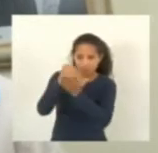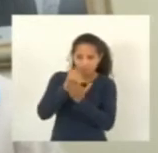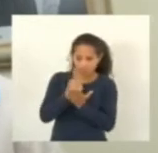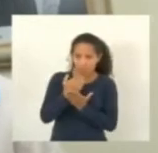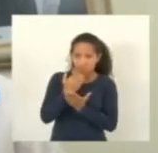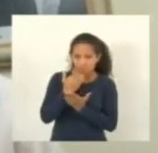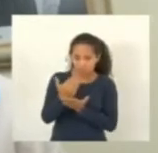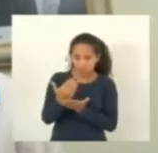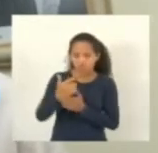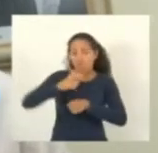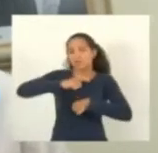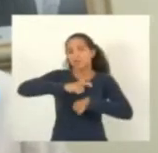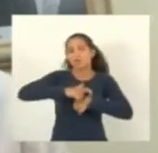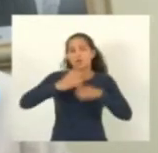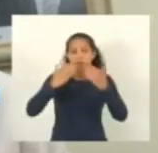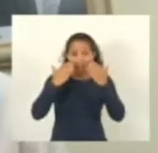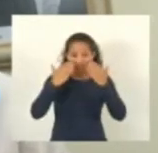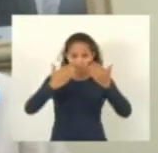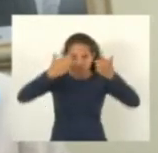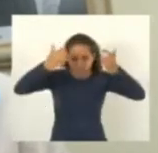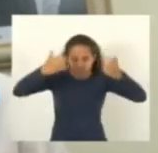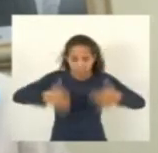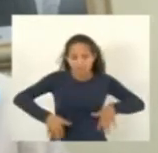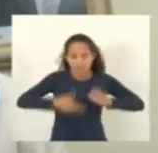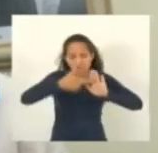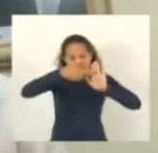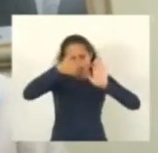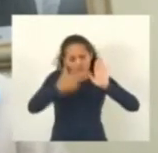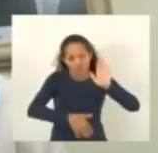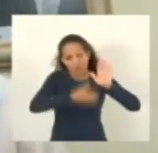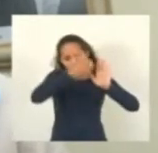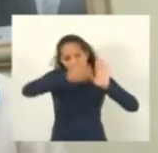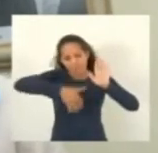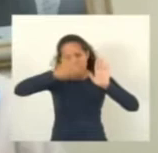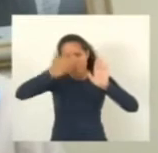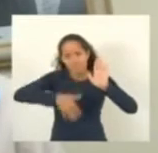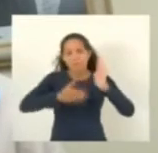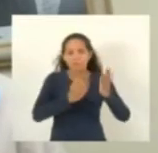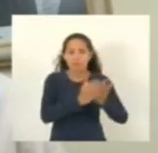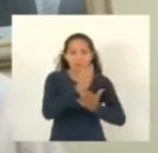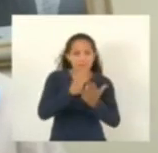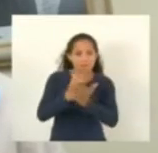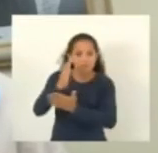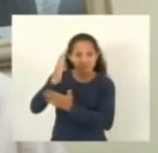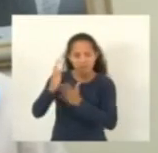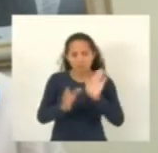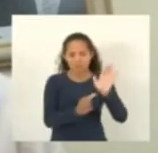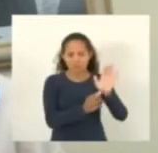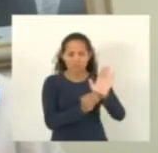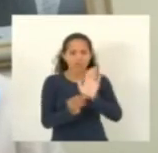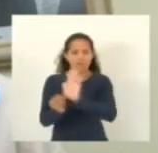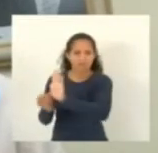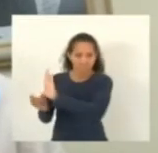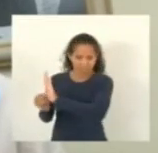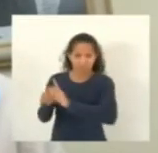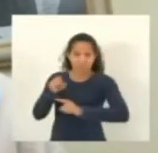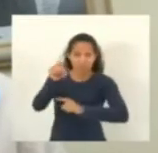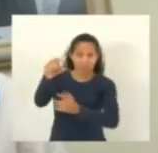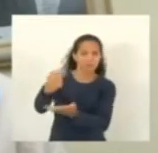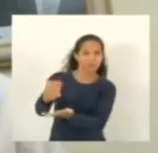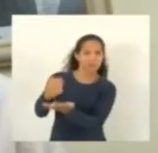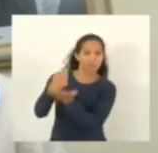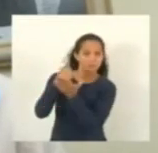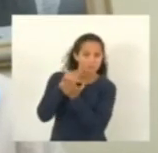apresentar o meu relatório pela aprovação acolhendo as emendas vossa excelência me auxilie